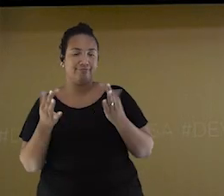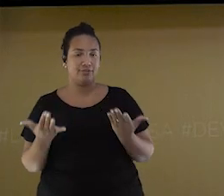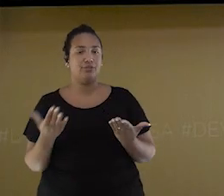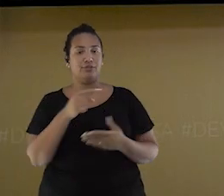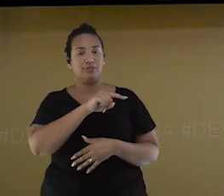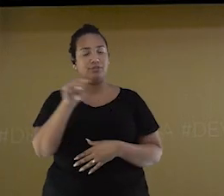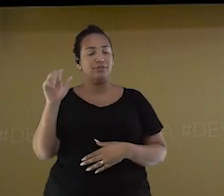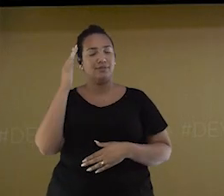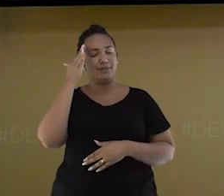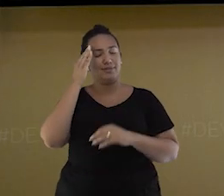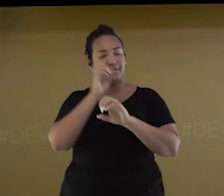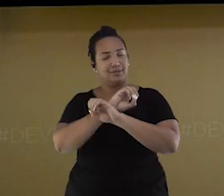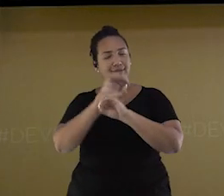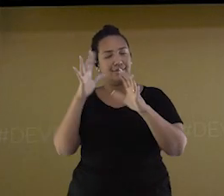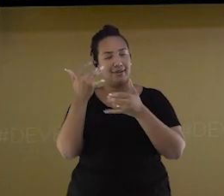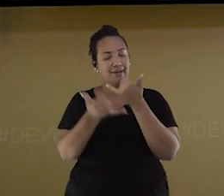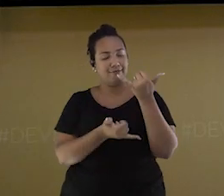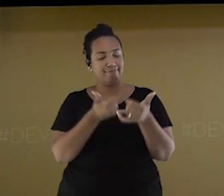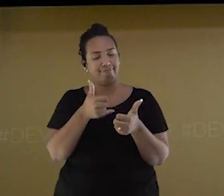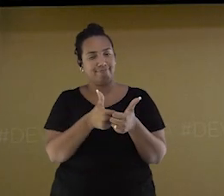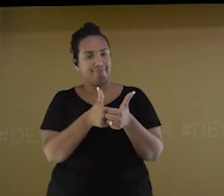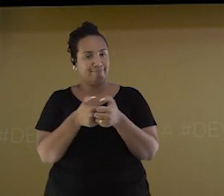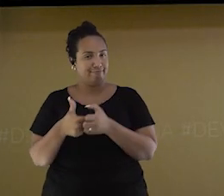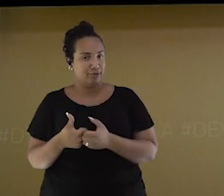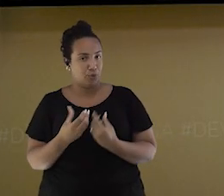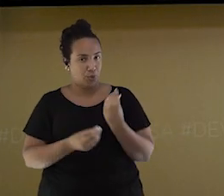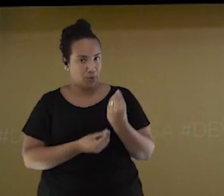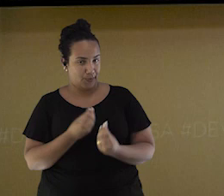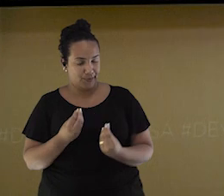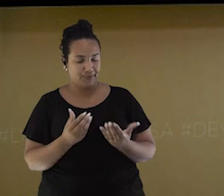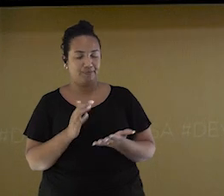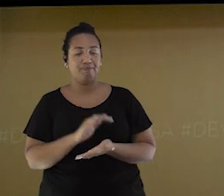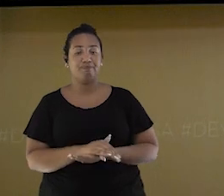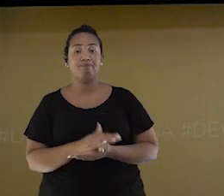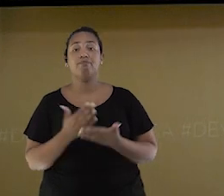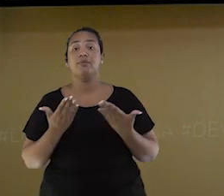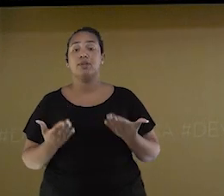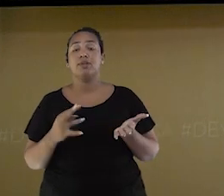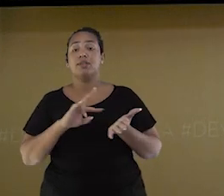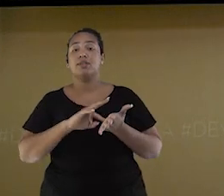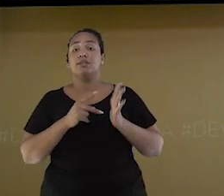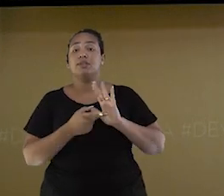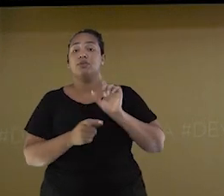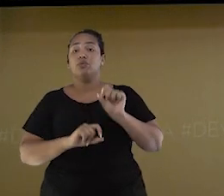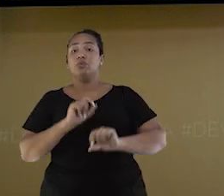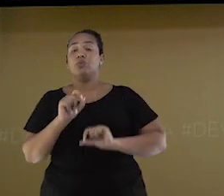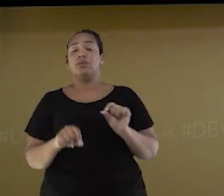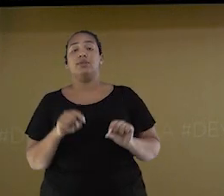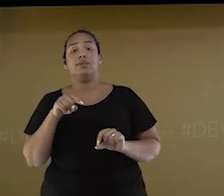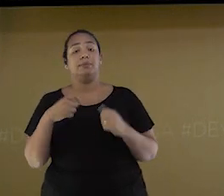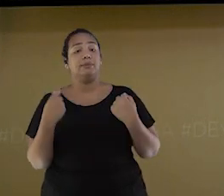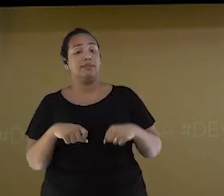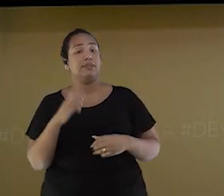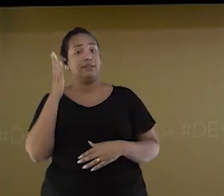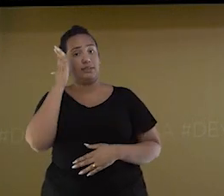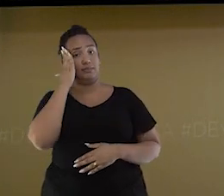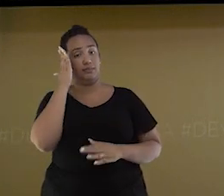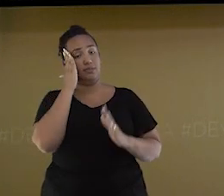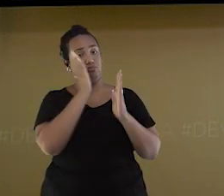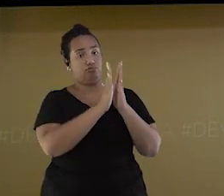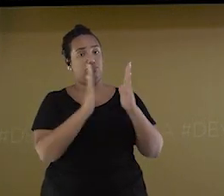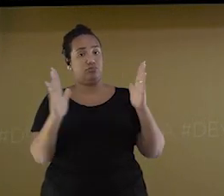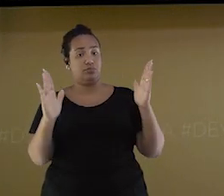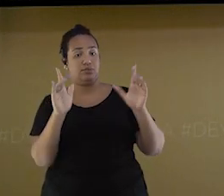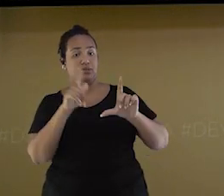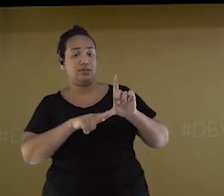Batalha Naval funciona. ele consiste em adivinhar, através de uma sequência de números e letras, através